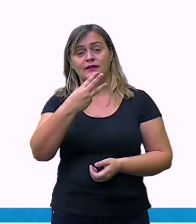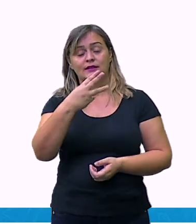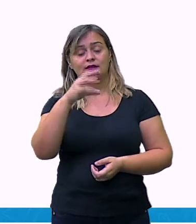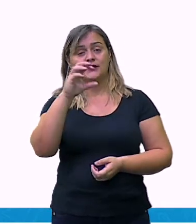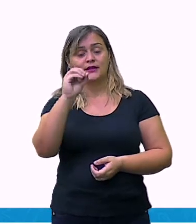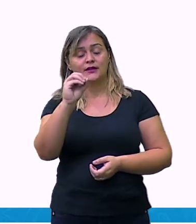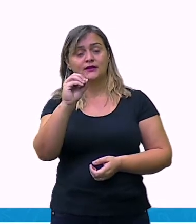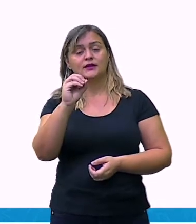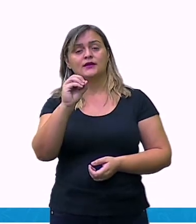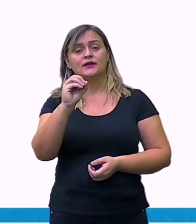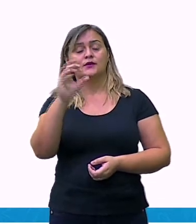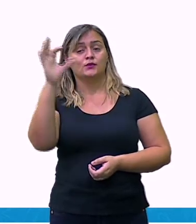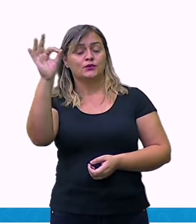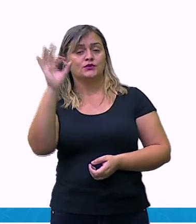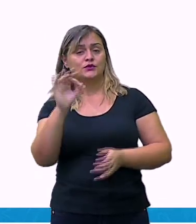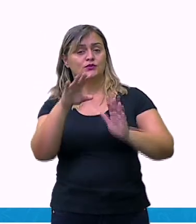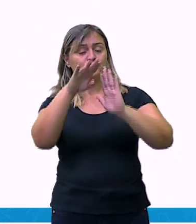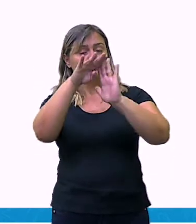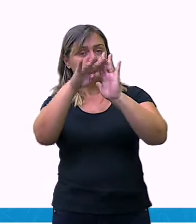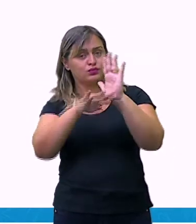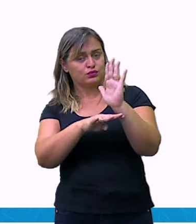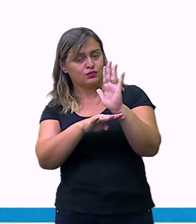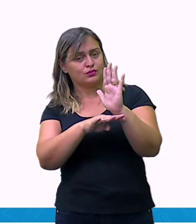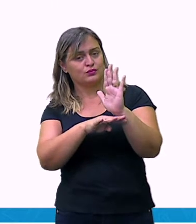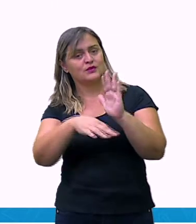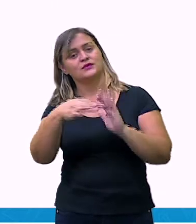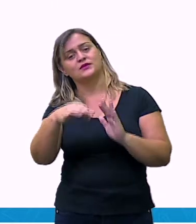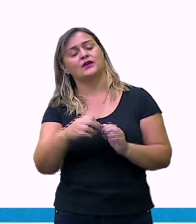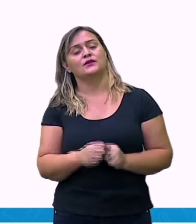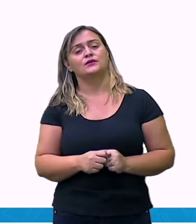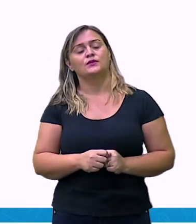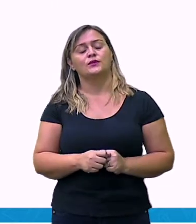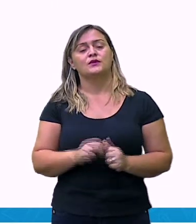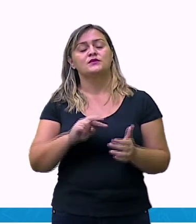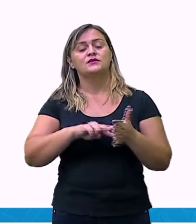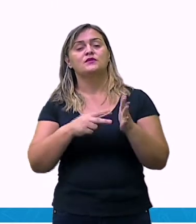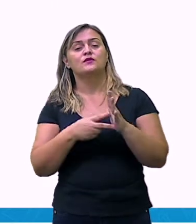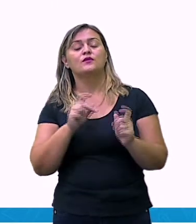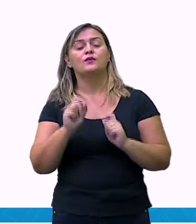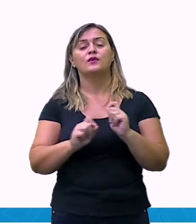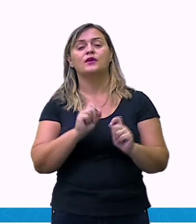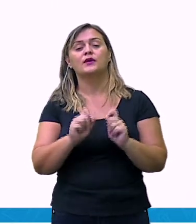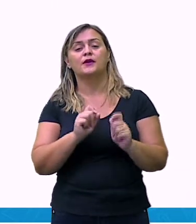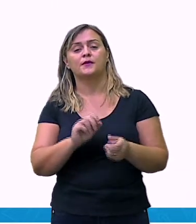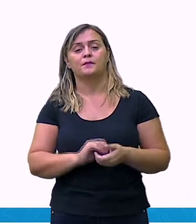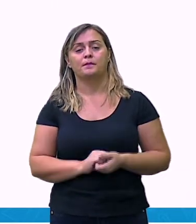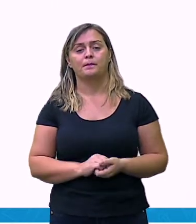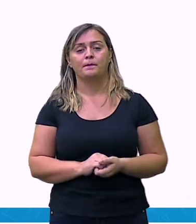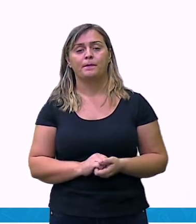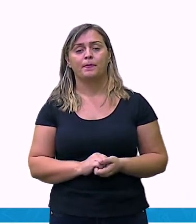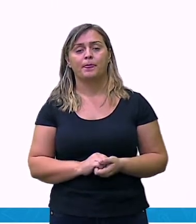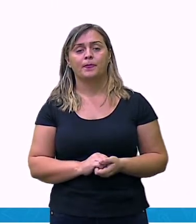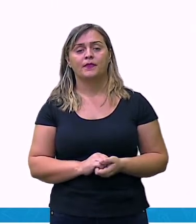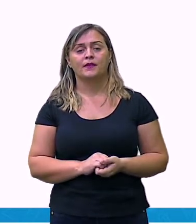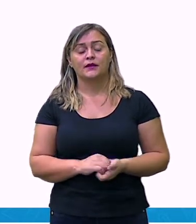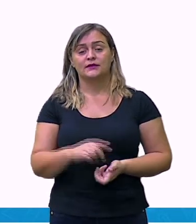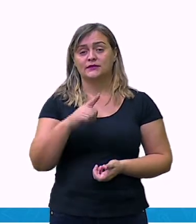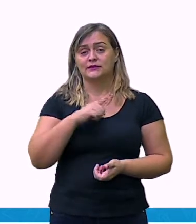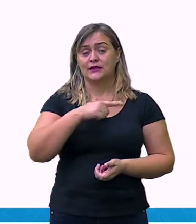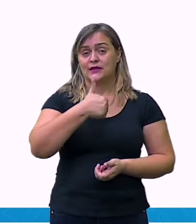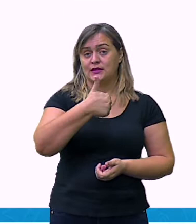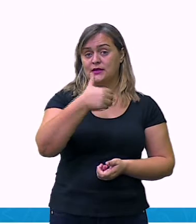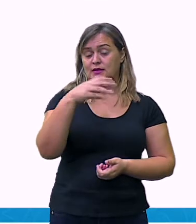indica que a cada 100 do preço de uma mercadoria, a loja dará um desconto. Ou seja,